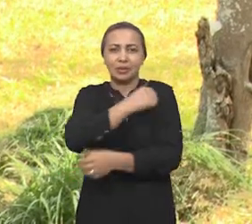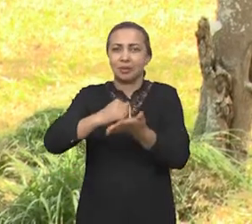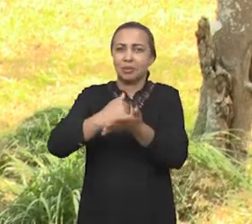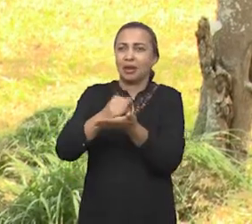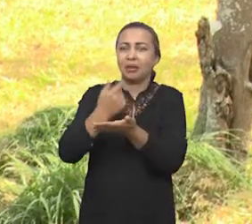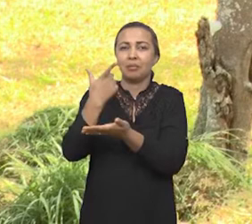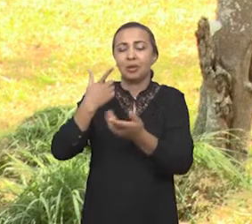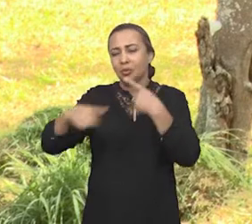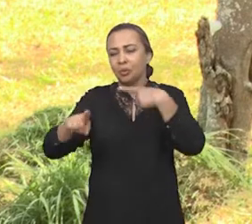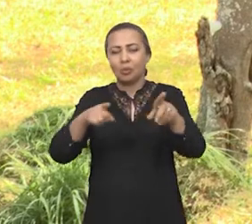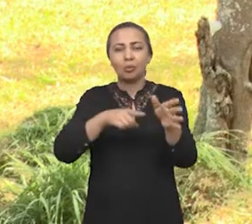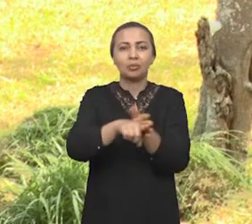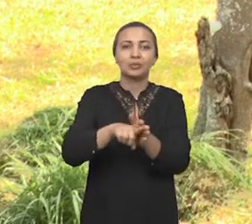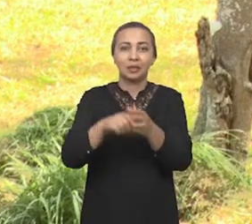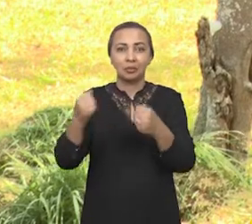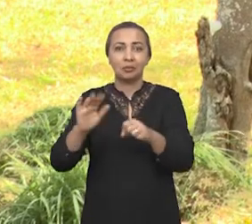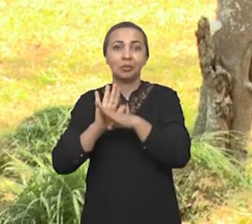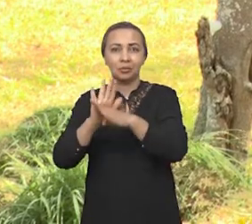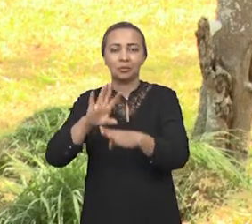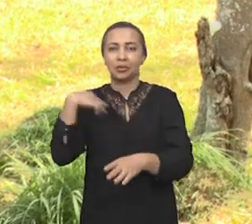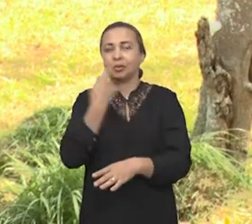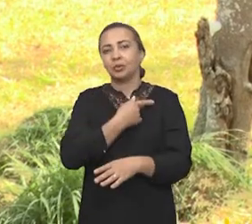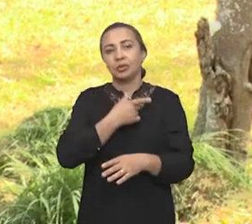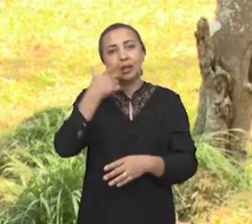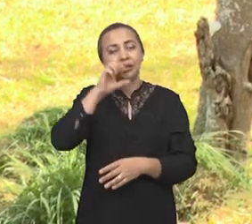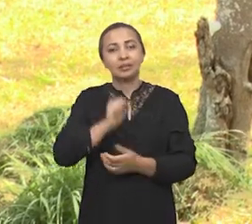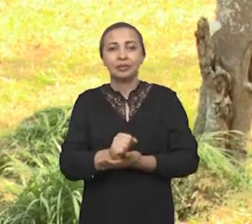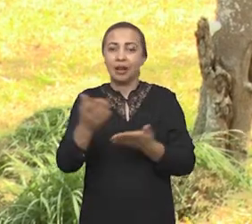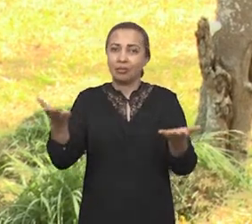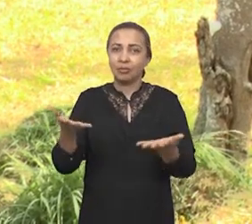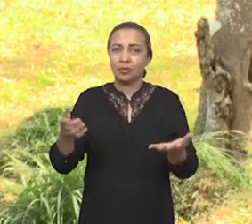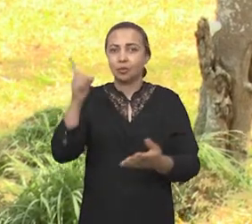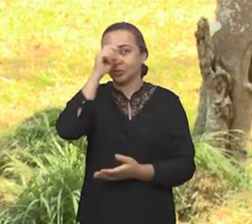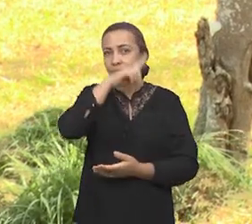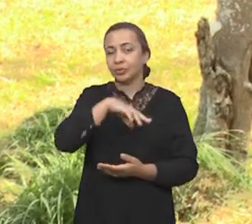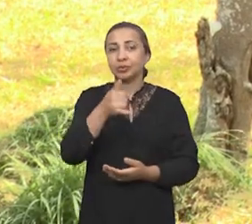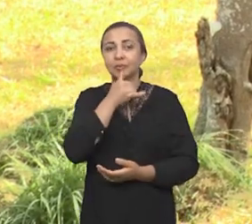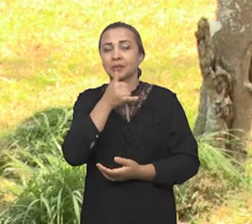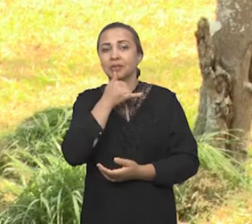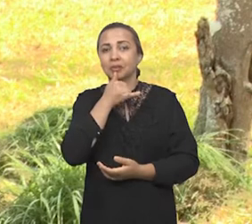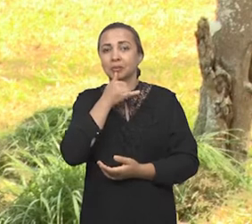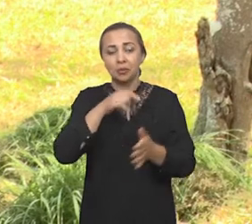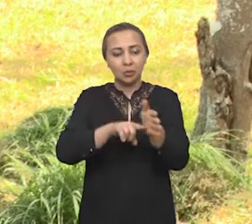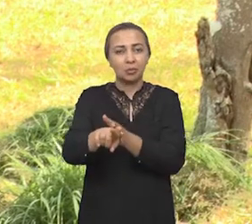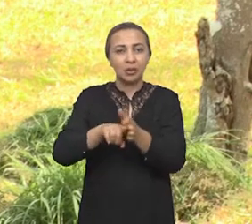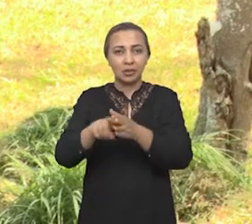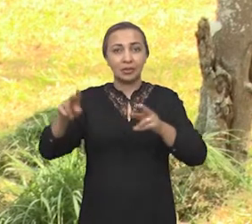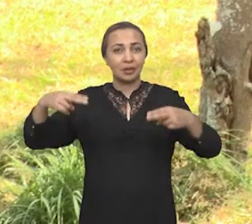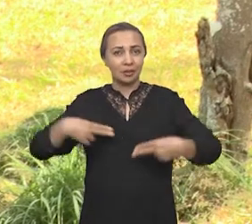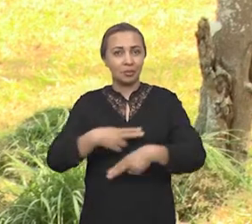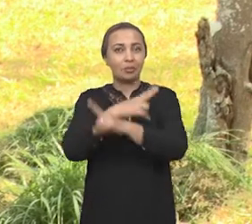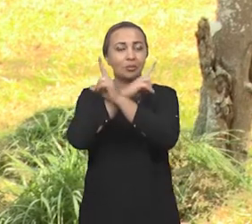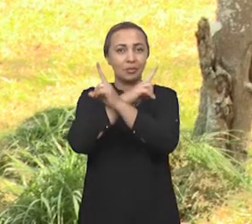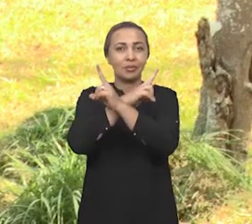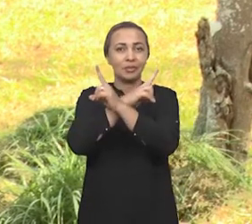pesquisas que podem ajudar a gente a vencer esse momento difícil. Há exemplo de uma pesquisa da Universidade Estadual do